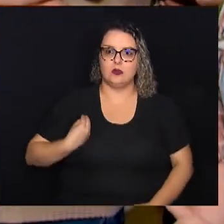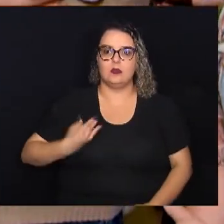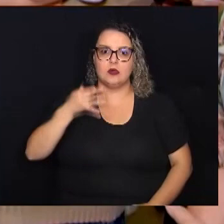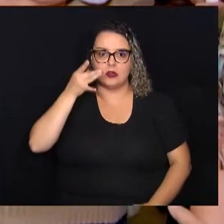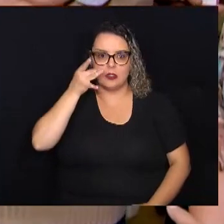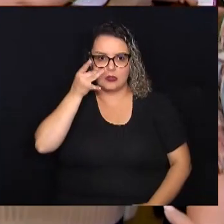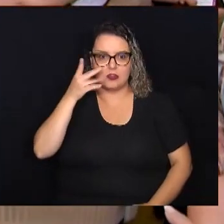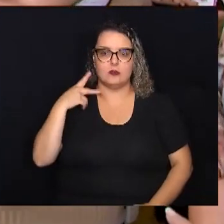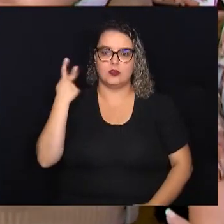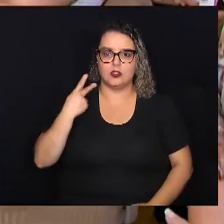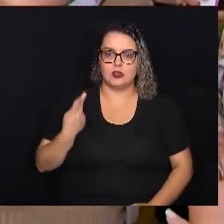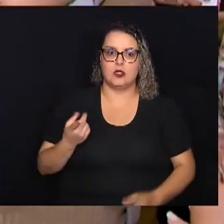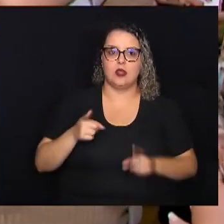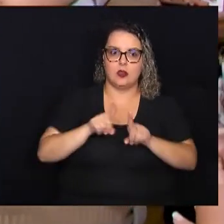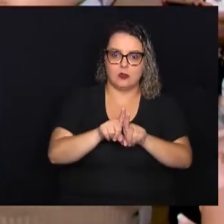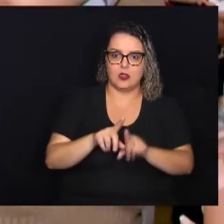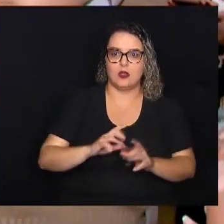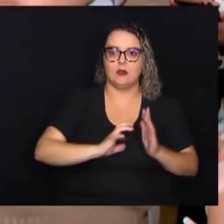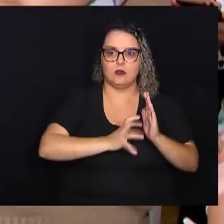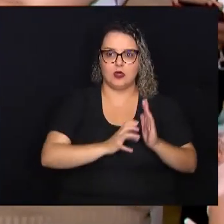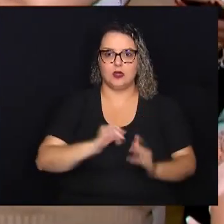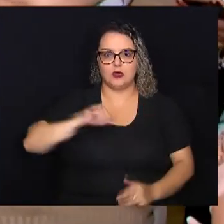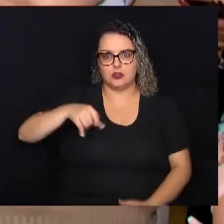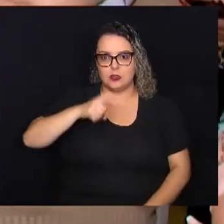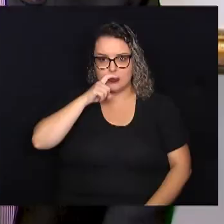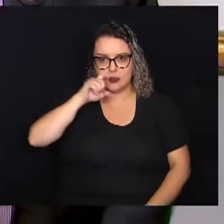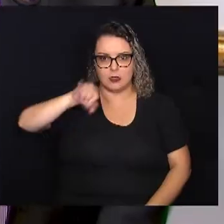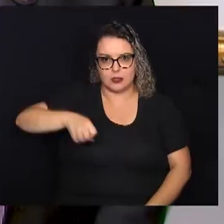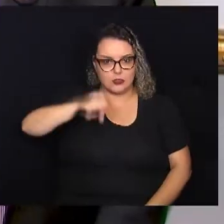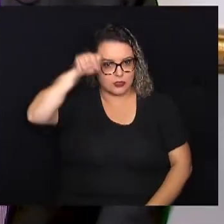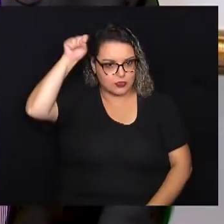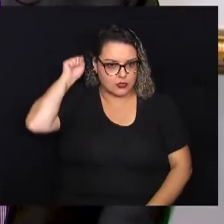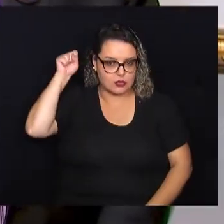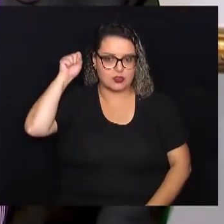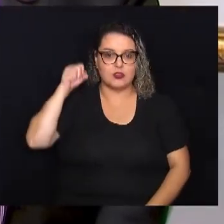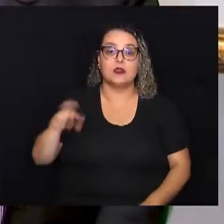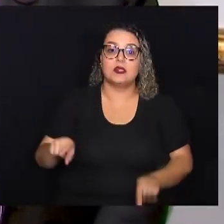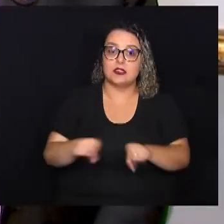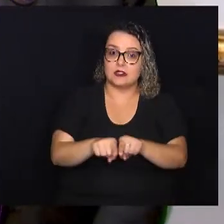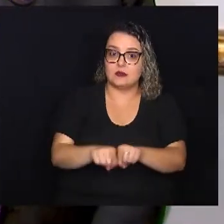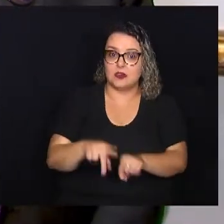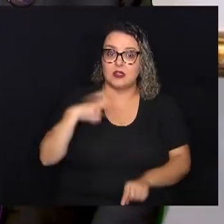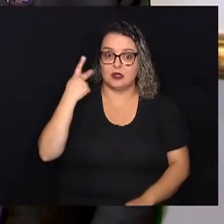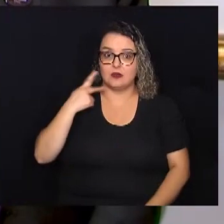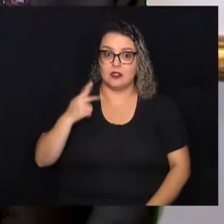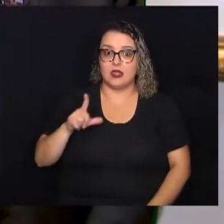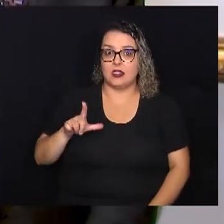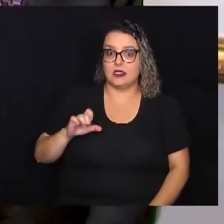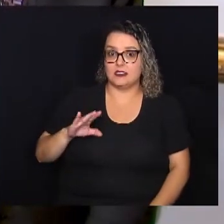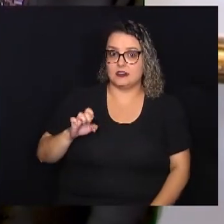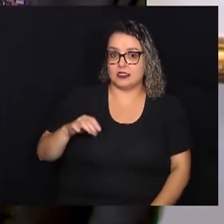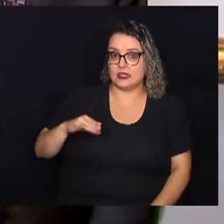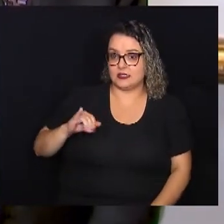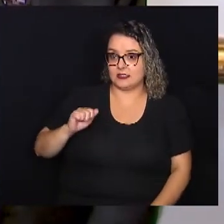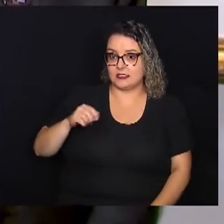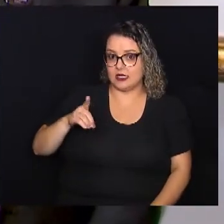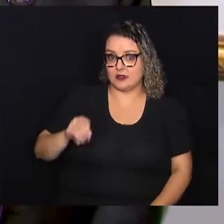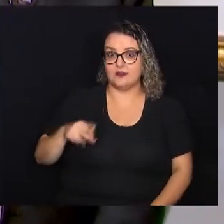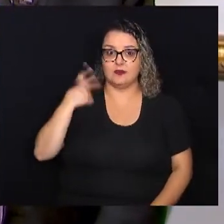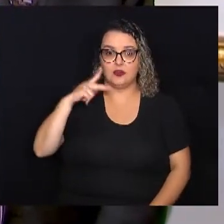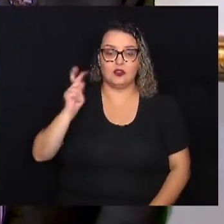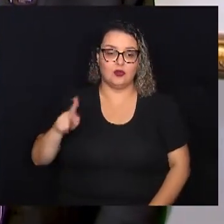colegas de partido, Jorge Schneider, Juscelino da Barbarense e ainda do vereador licenciado, professor Alberto, hoje